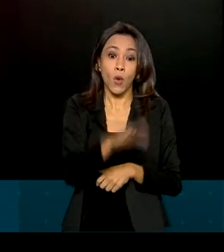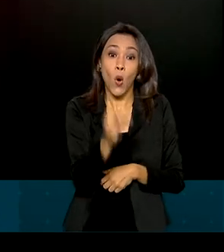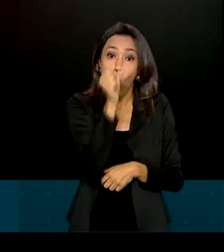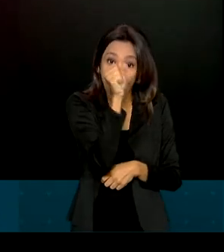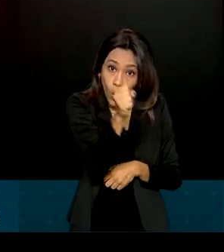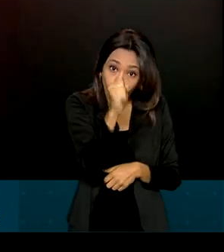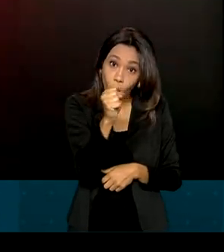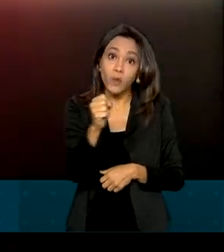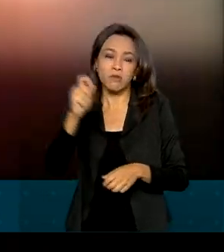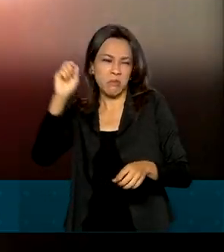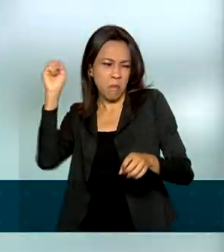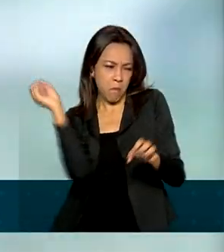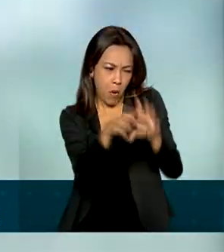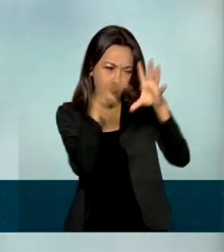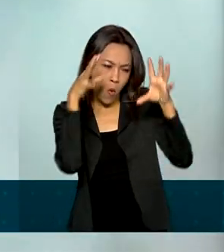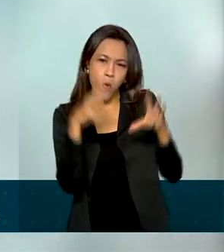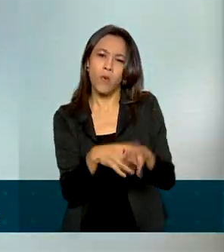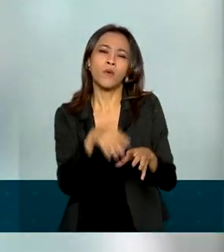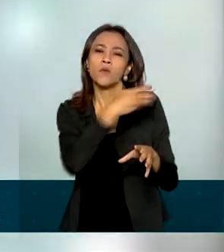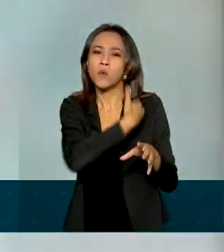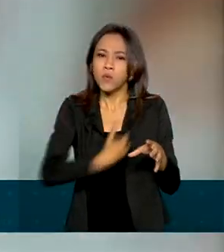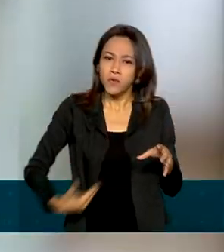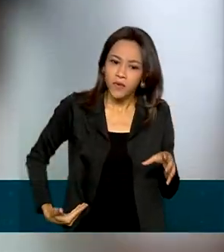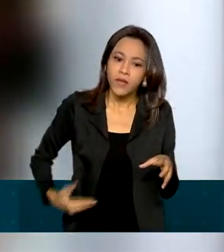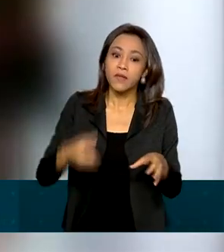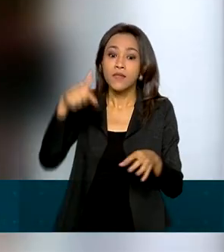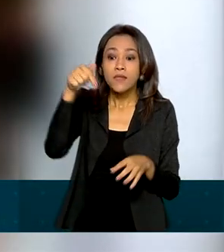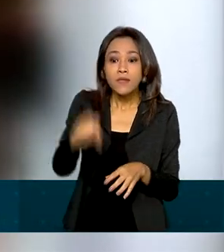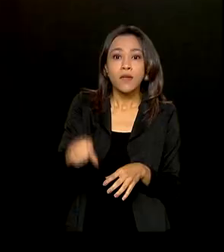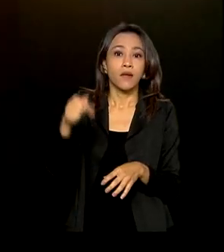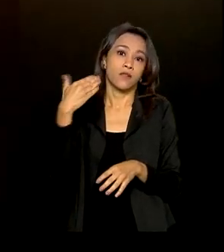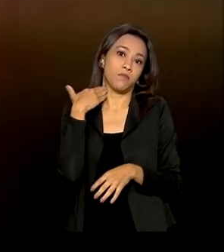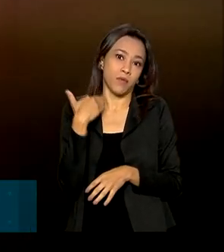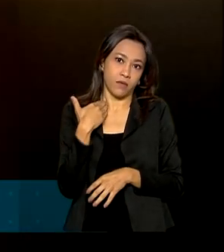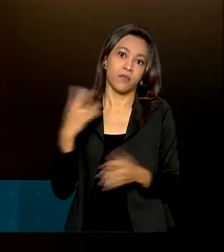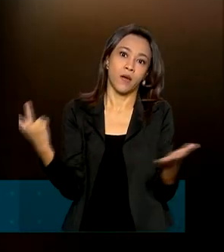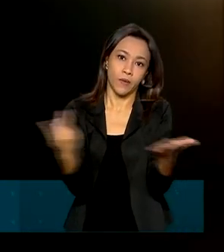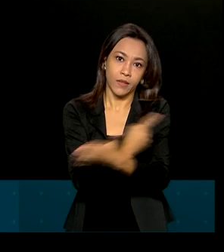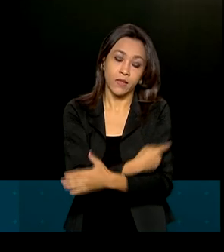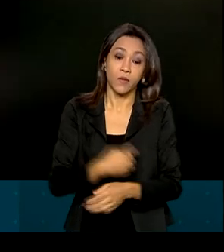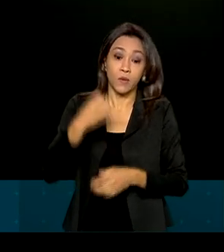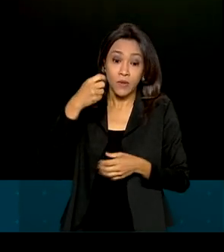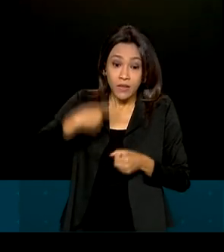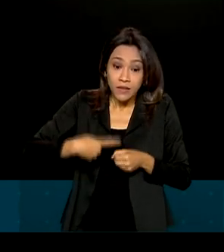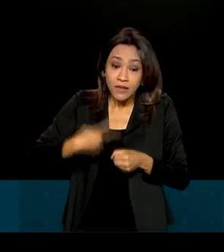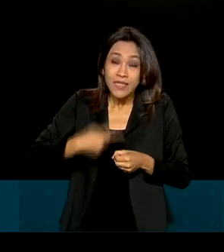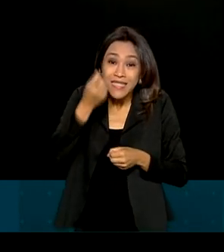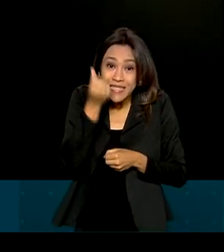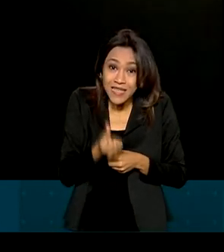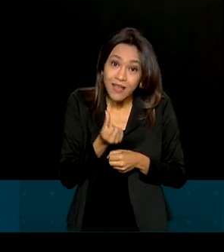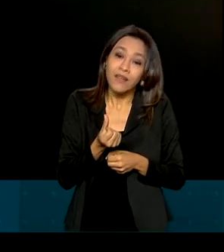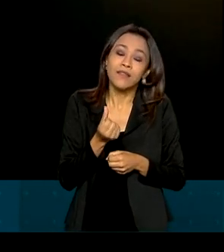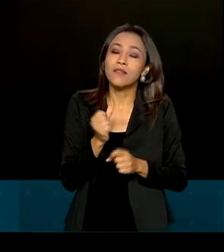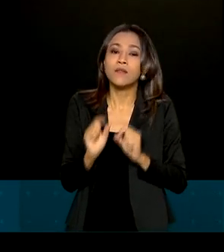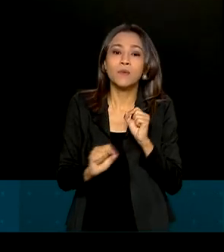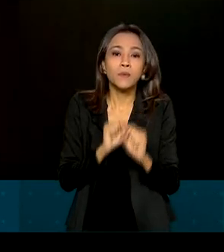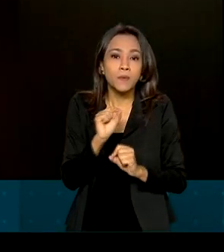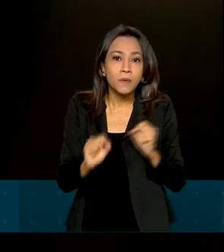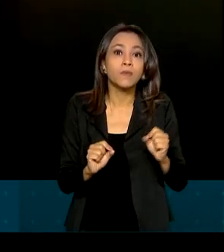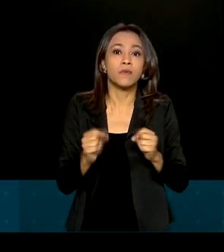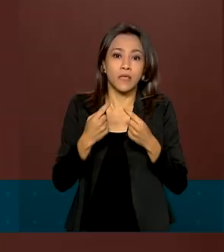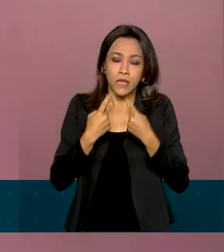a prédios públicos e a sete bancos, além de outras ocorrências. No interior, seis municípios registraram ocorrências